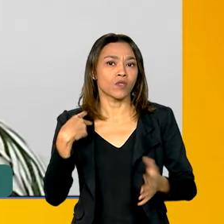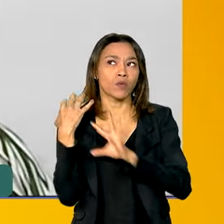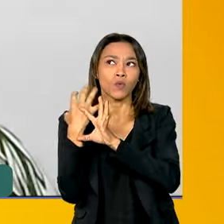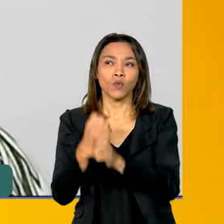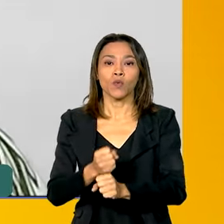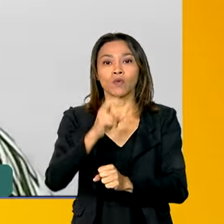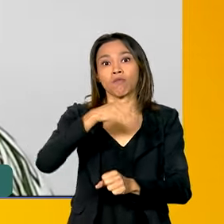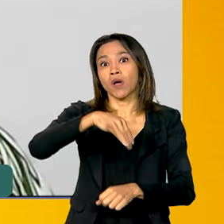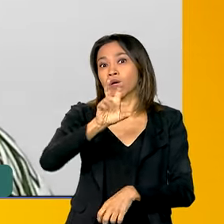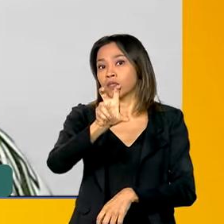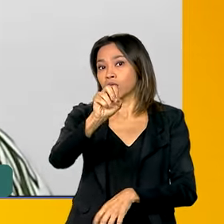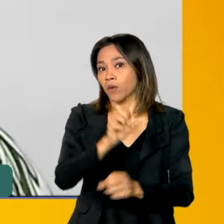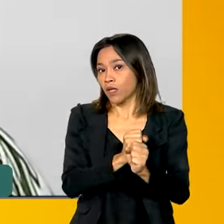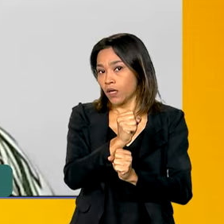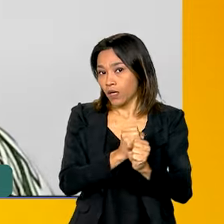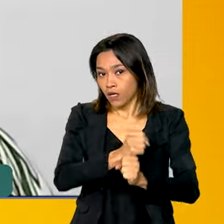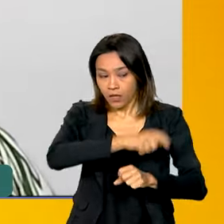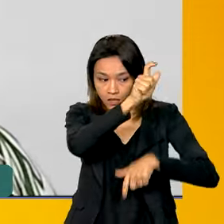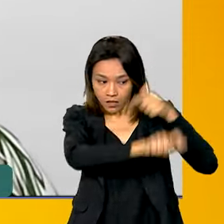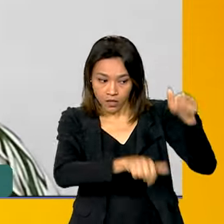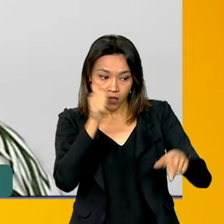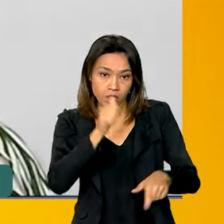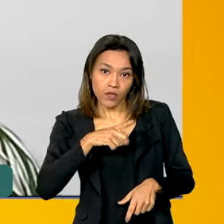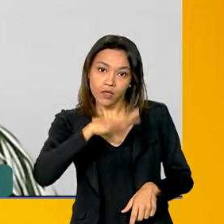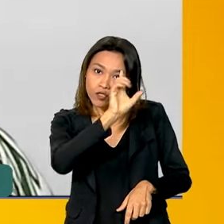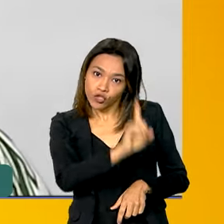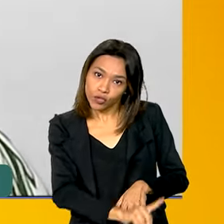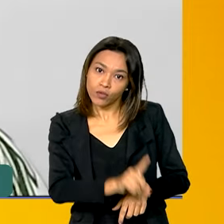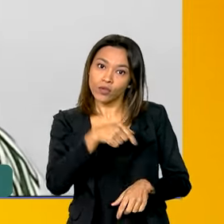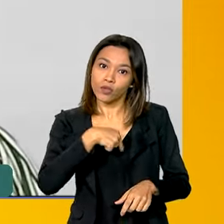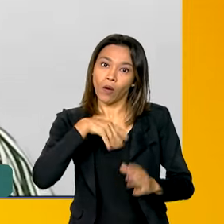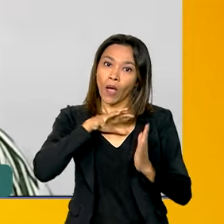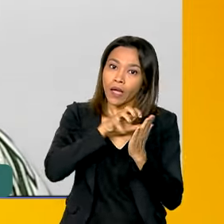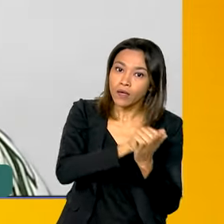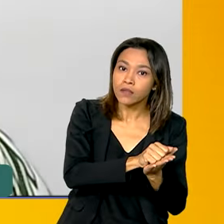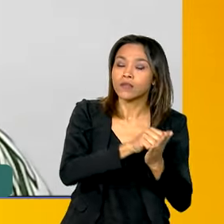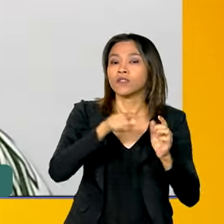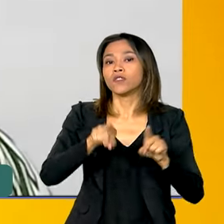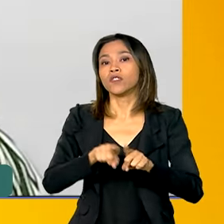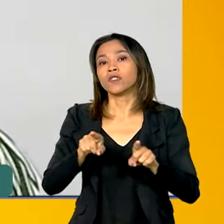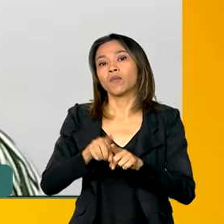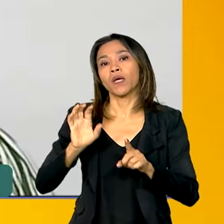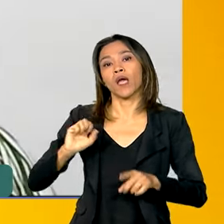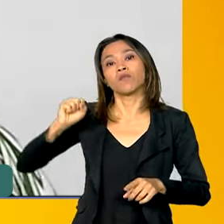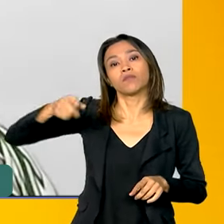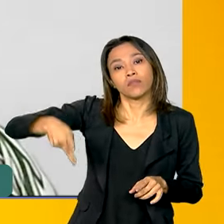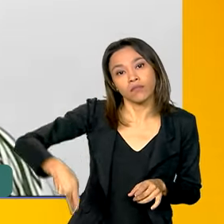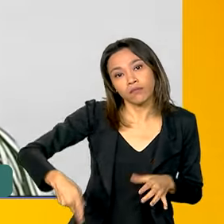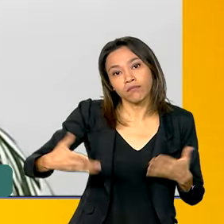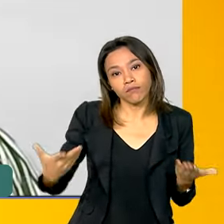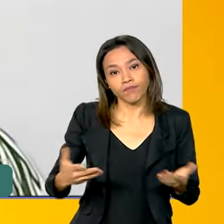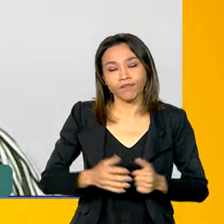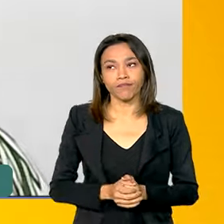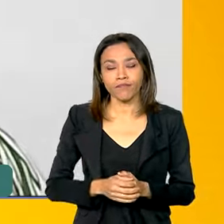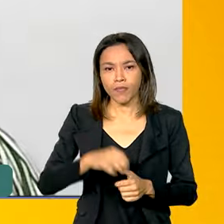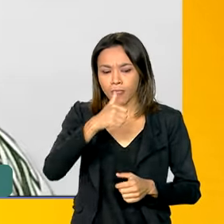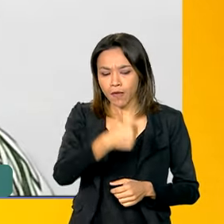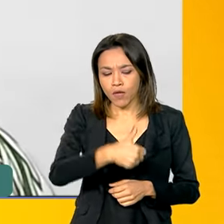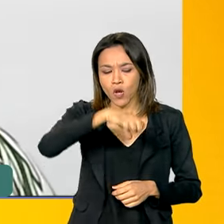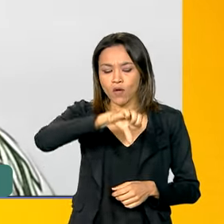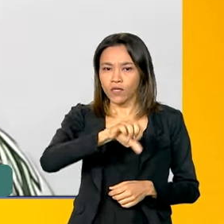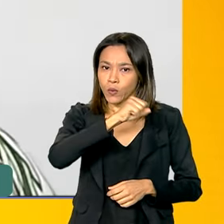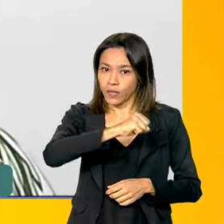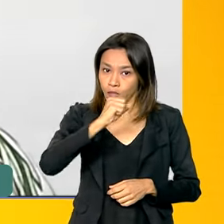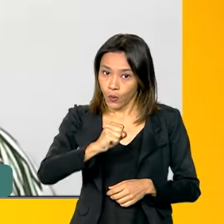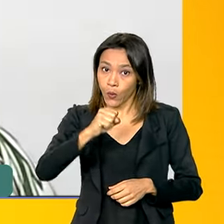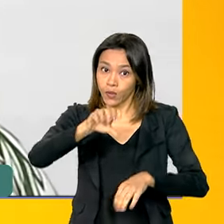trabalhadoras domésticas têm direito tanto ao registro quanto à previdência social. Em 1988, a